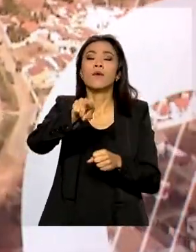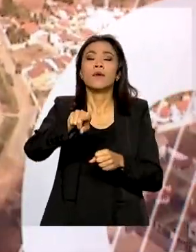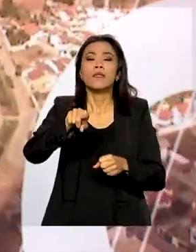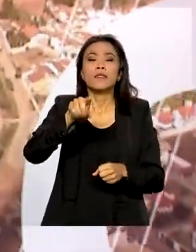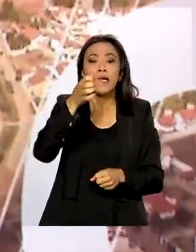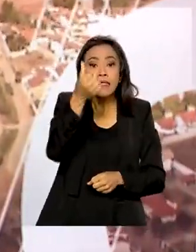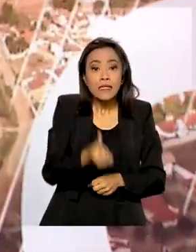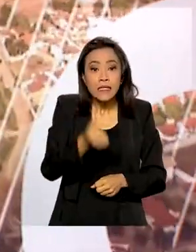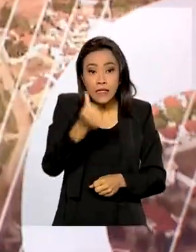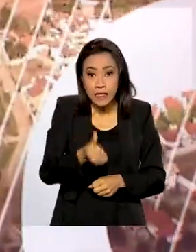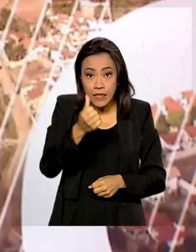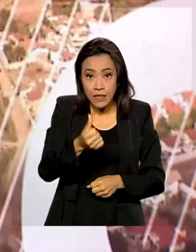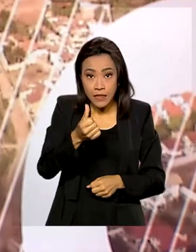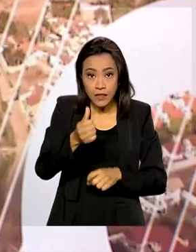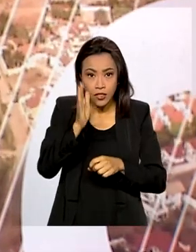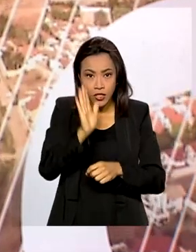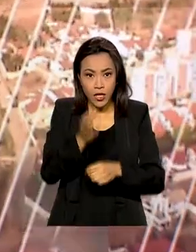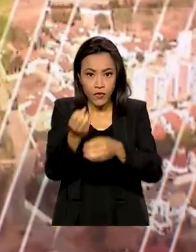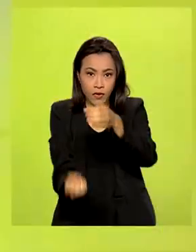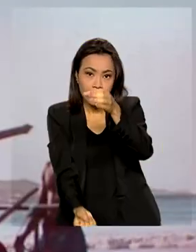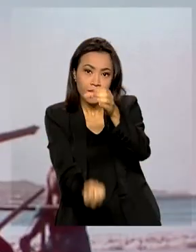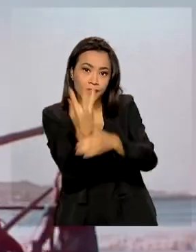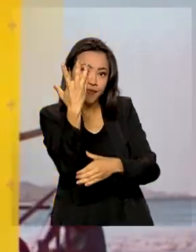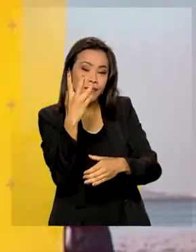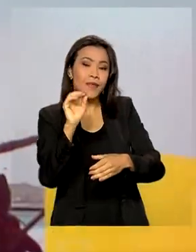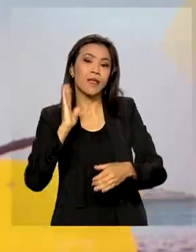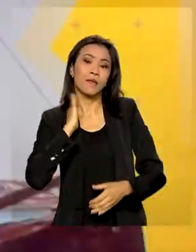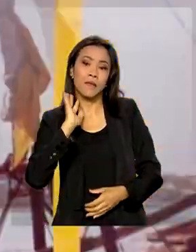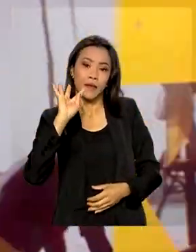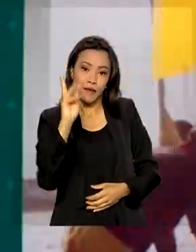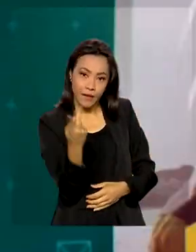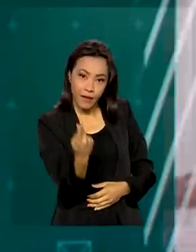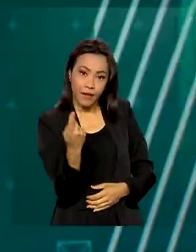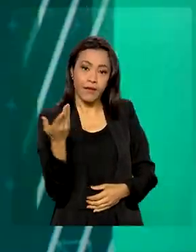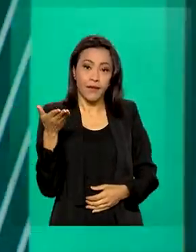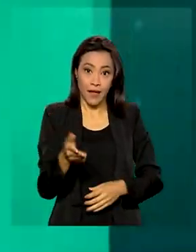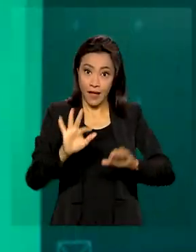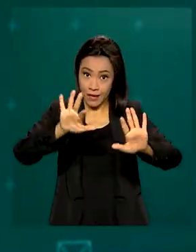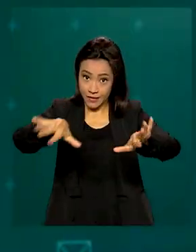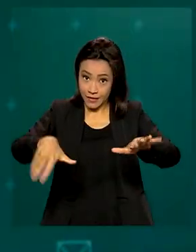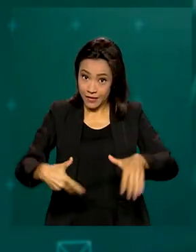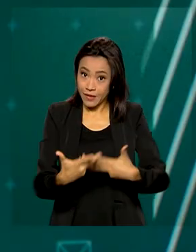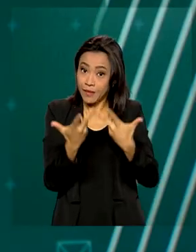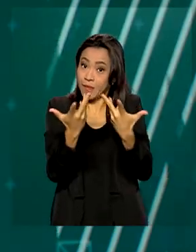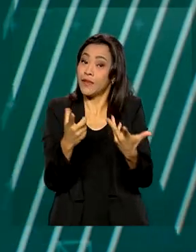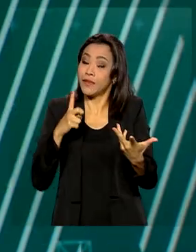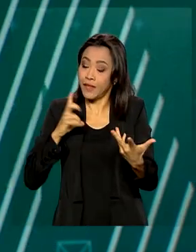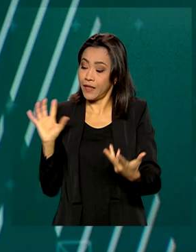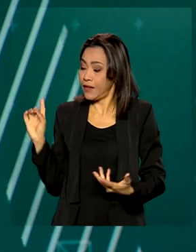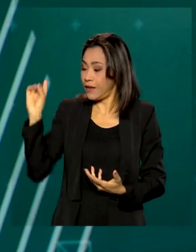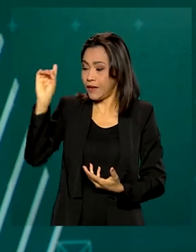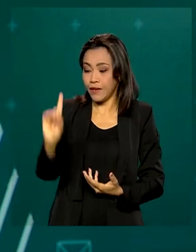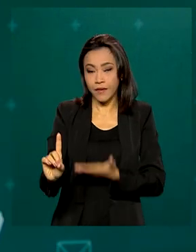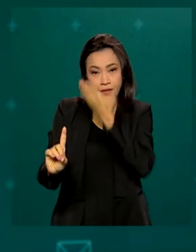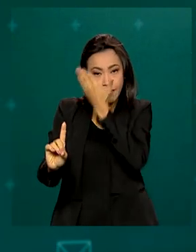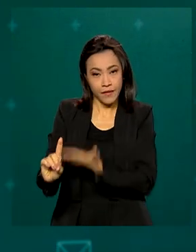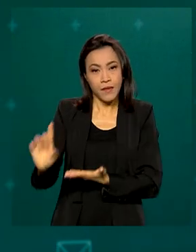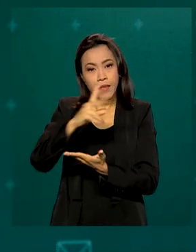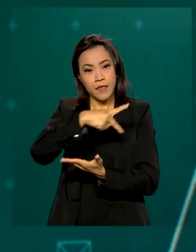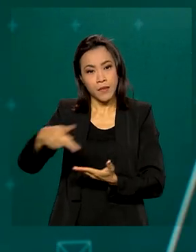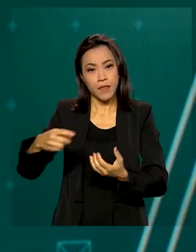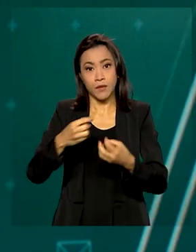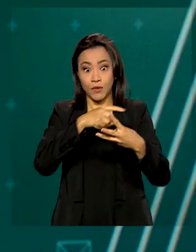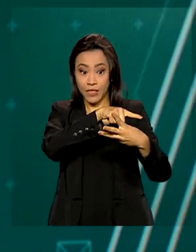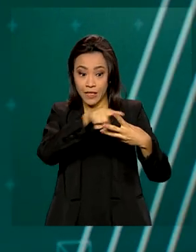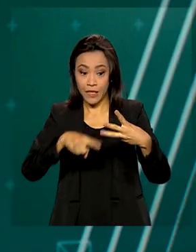Região foi instalado em Belo Horizonte, Minas Gerais. A cerimônia teve a participação dos presidentes dos três